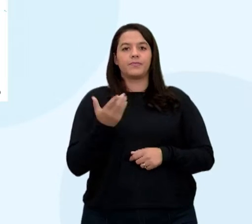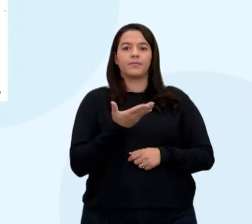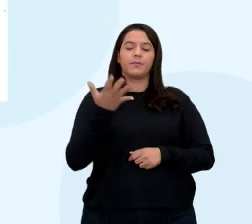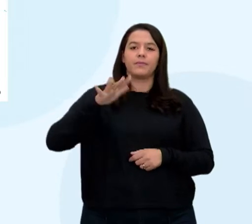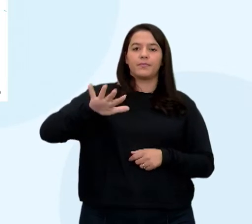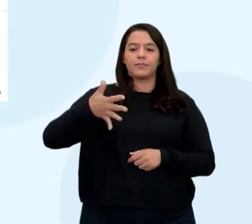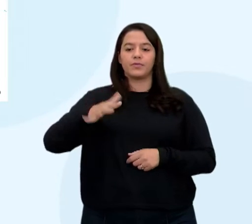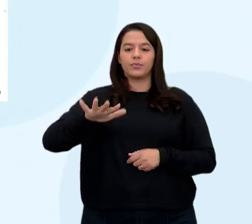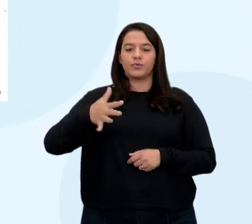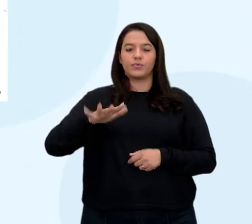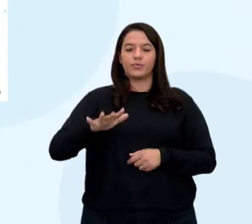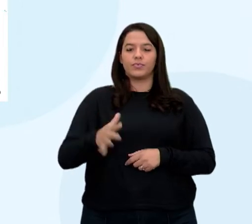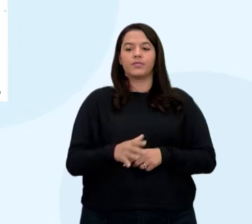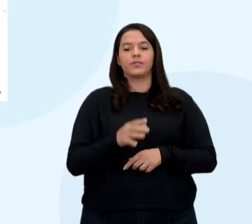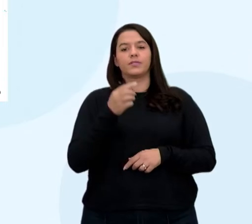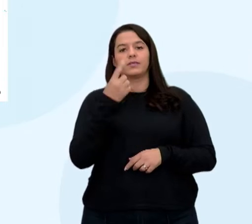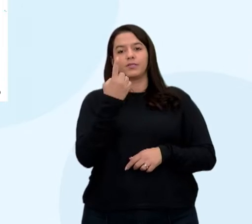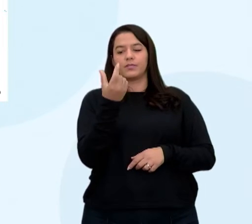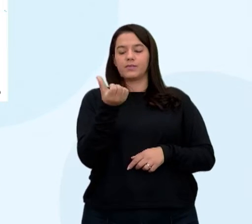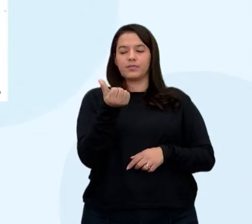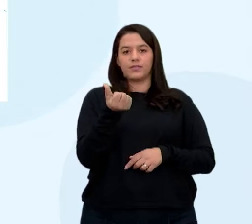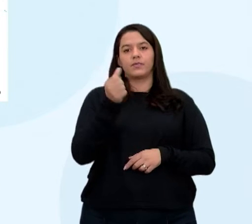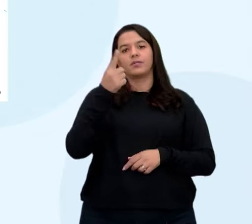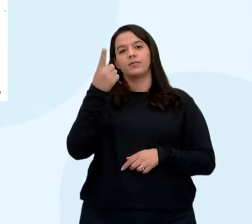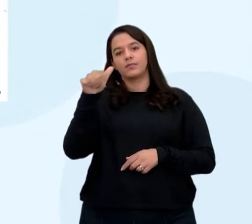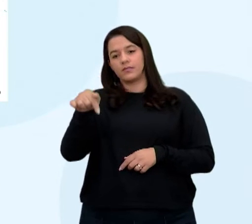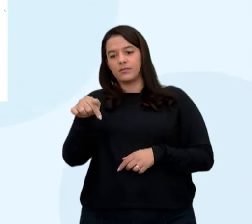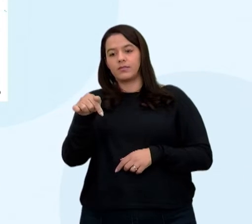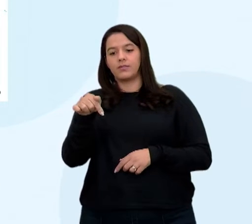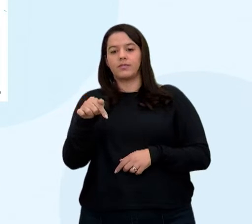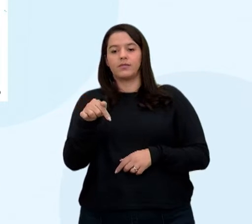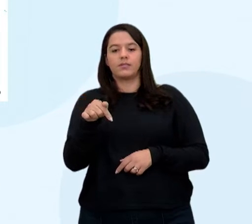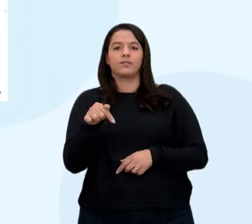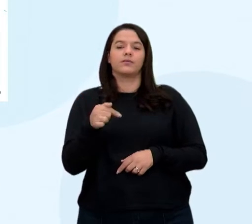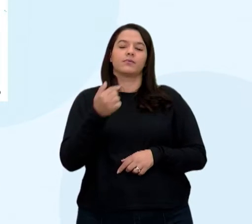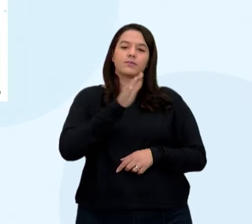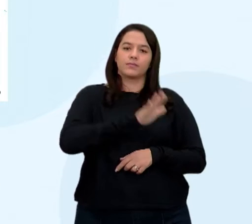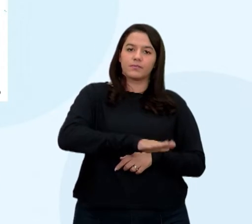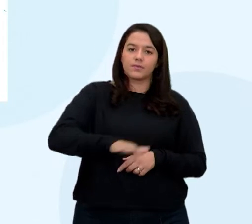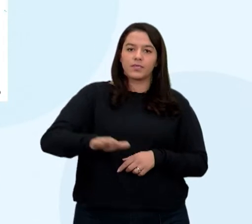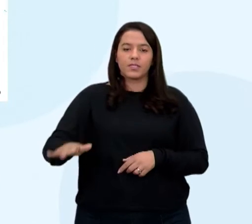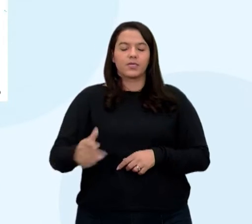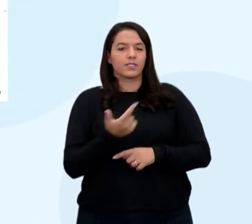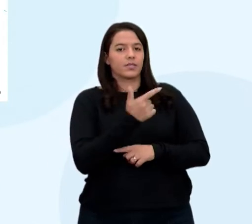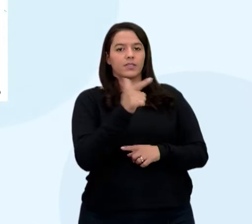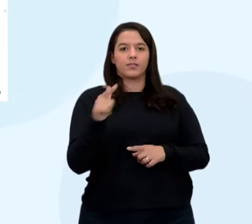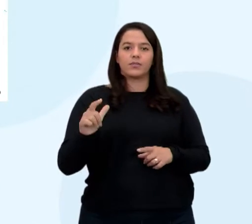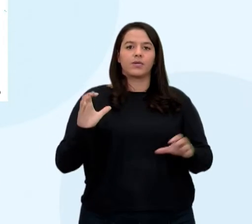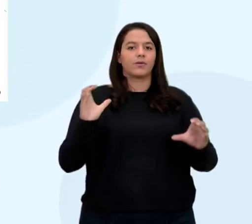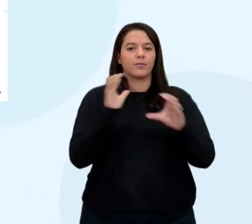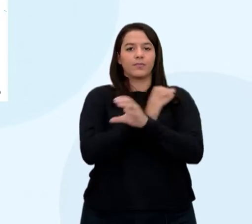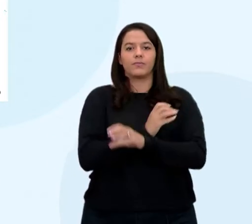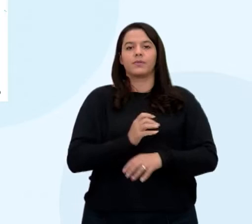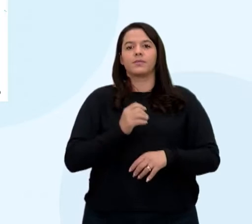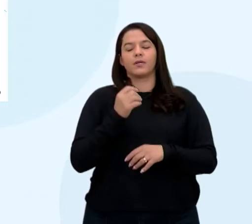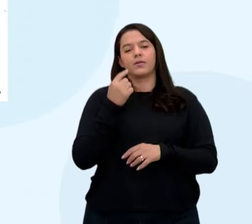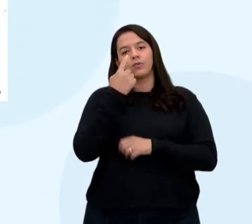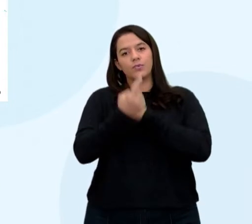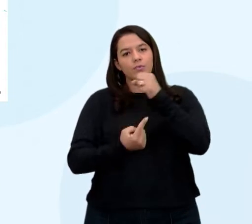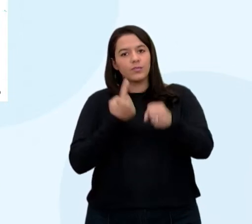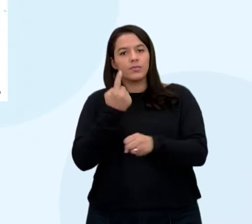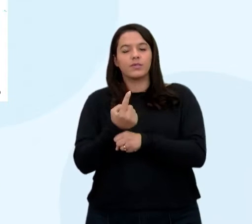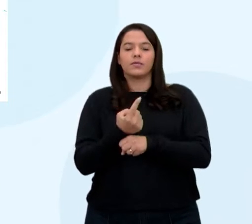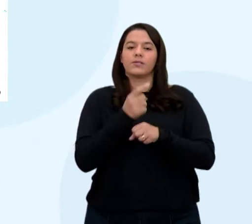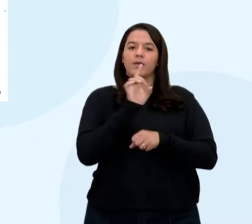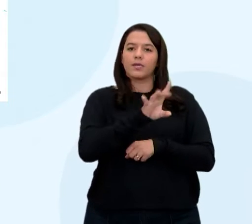mais ou menos em torno de 16, 17 crianças que não completaram um ano a cada mil nascidos. Está certo?